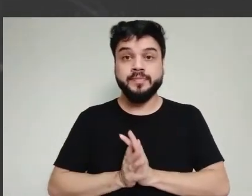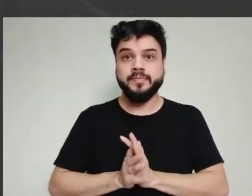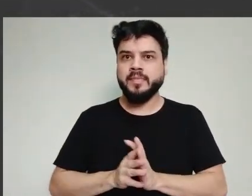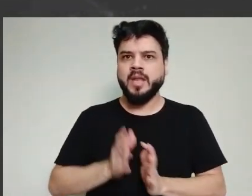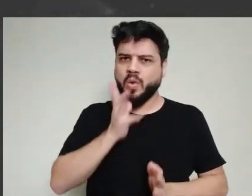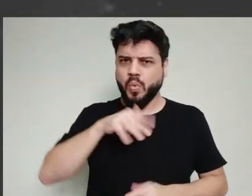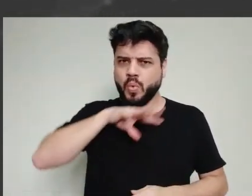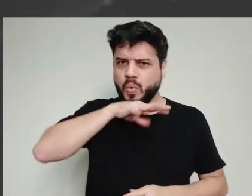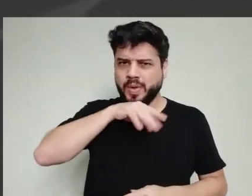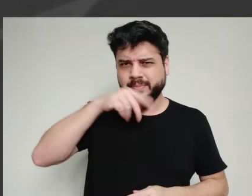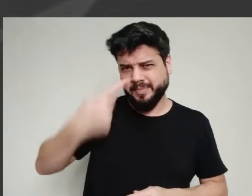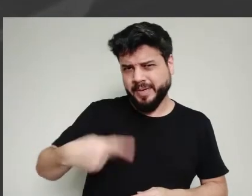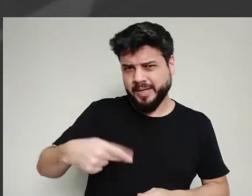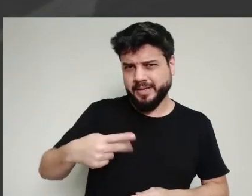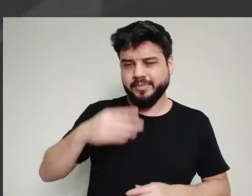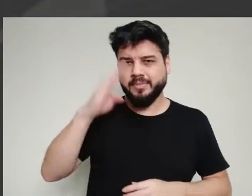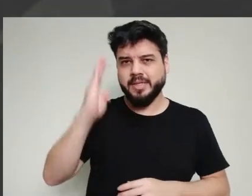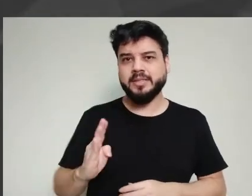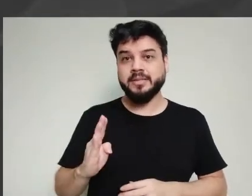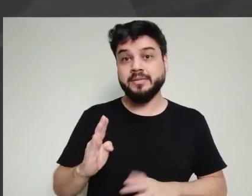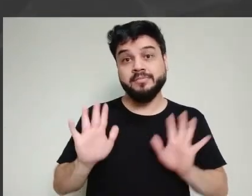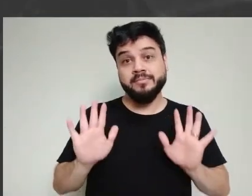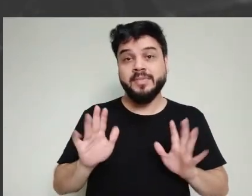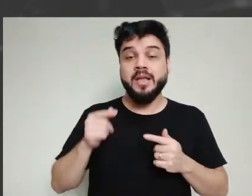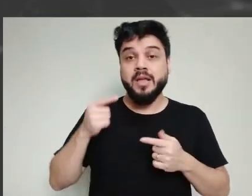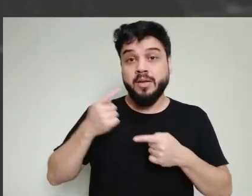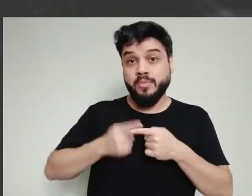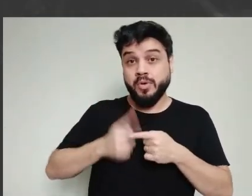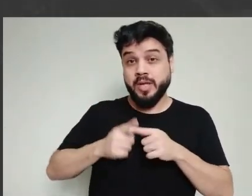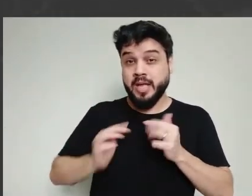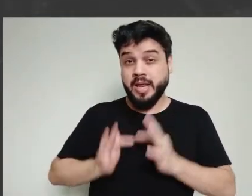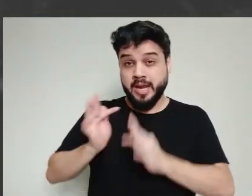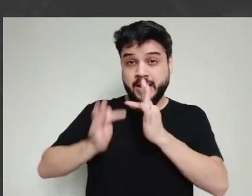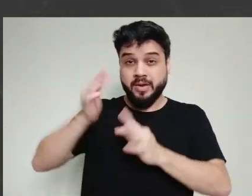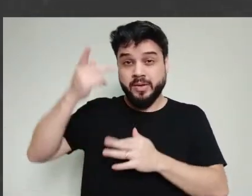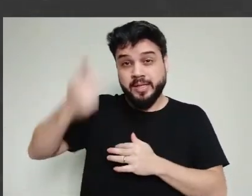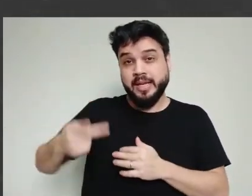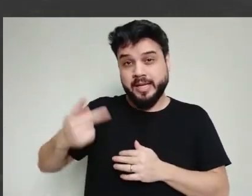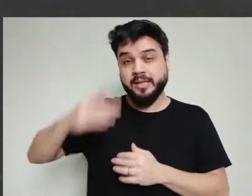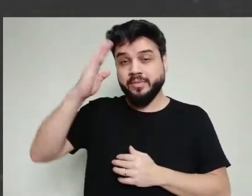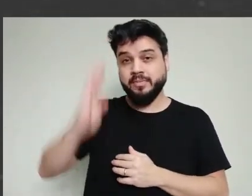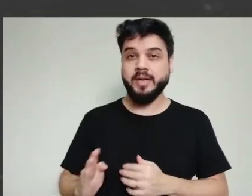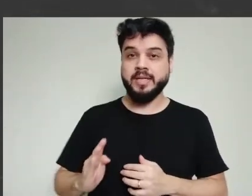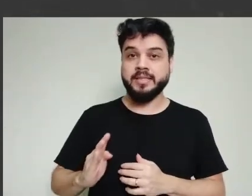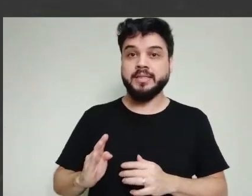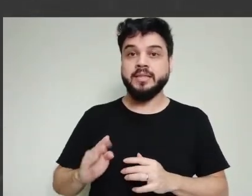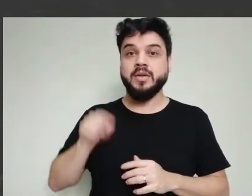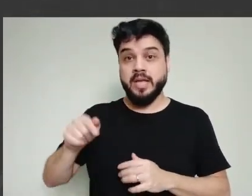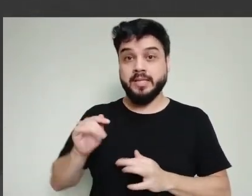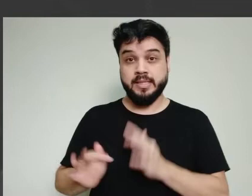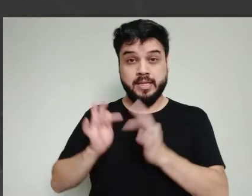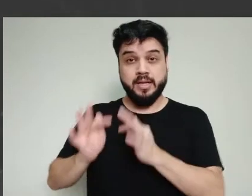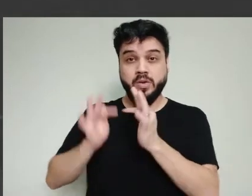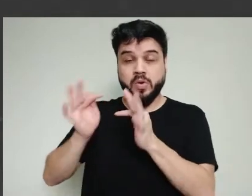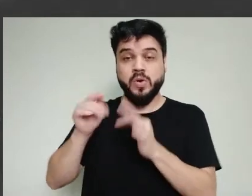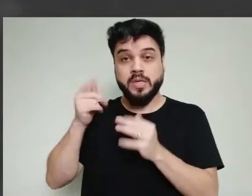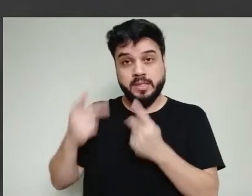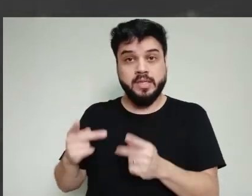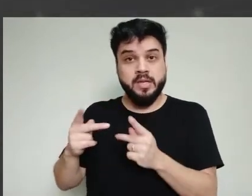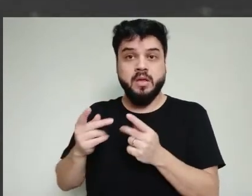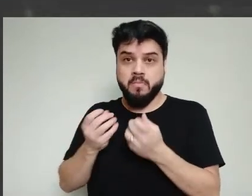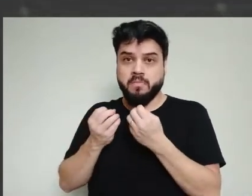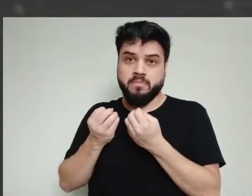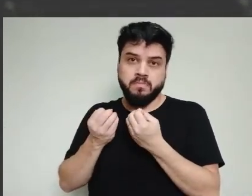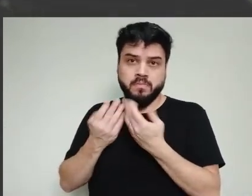vacinas é uma tecnologia que não deixa a dever nada para as vacinas que estão sendo desenvolvidas lá